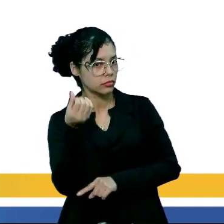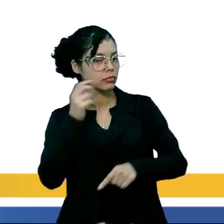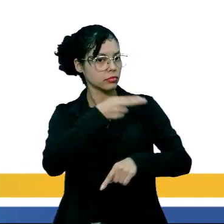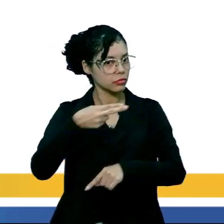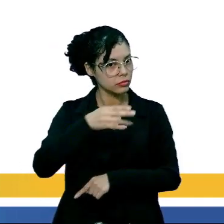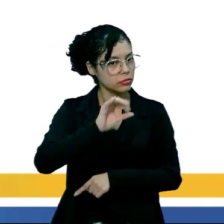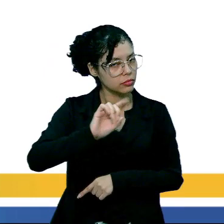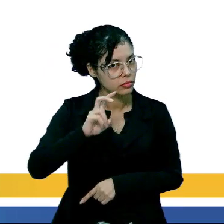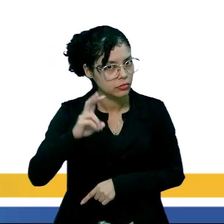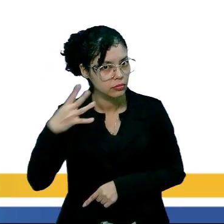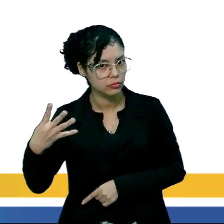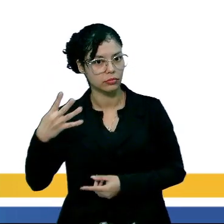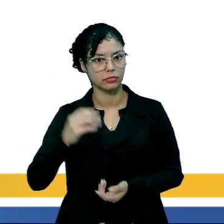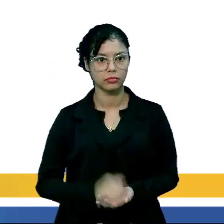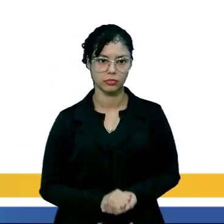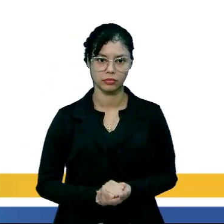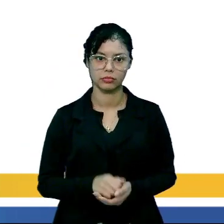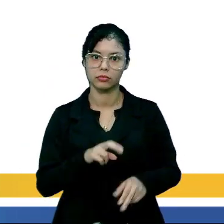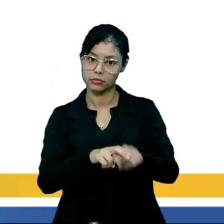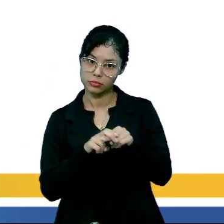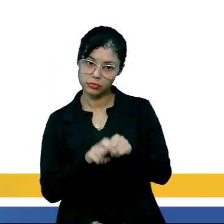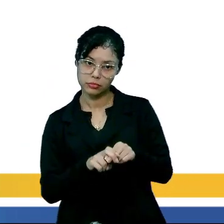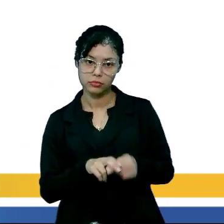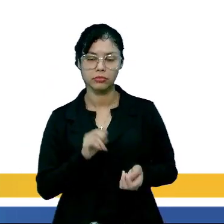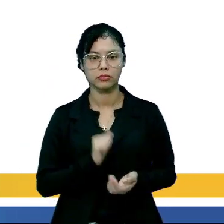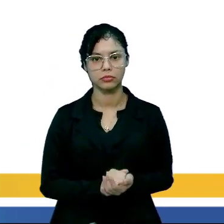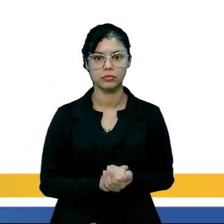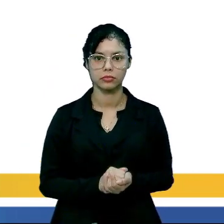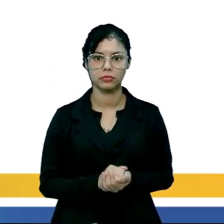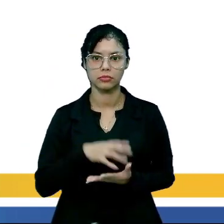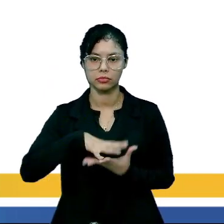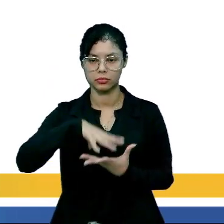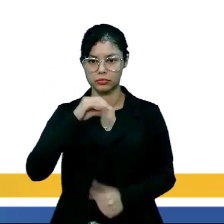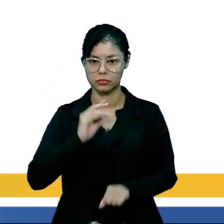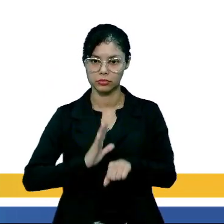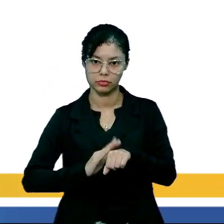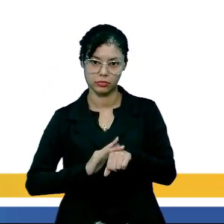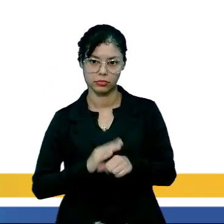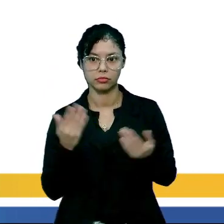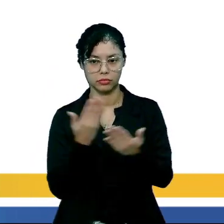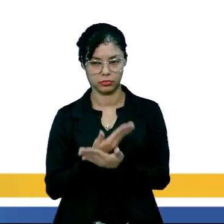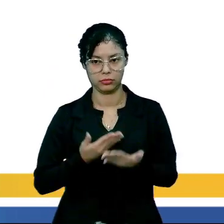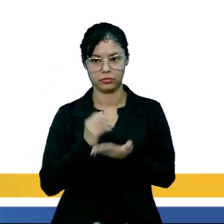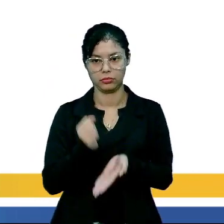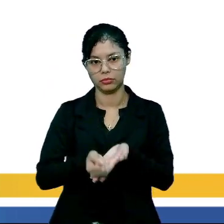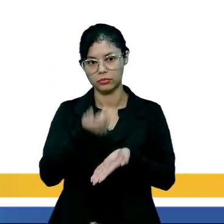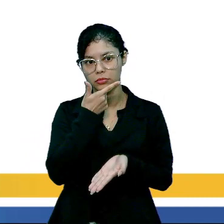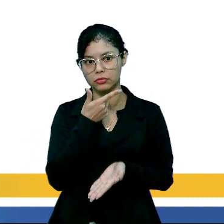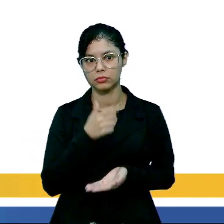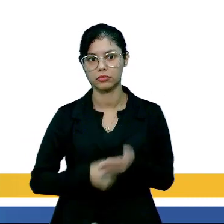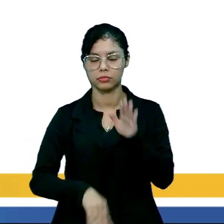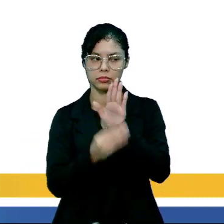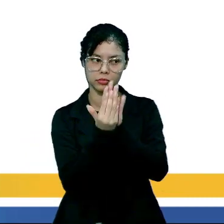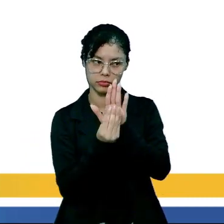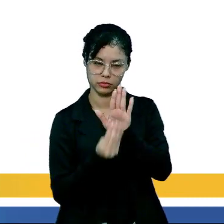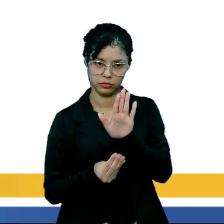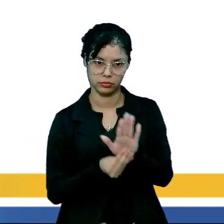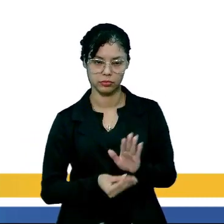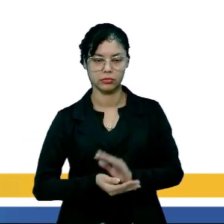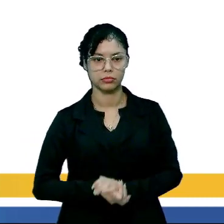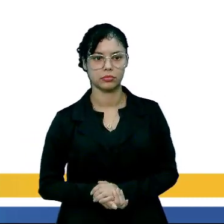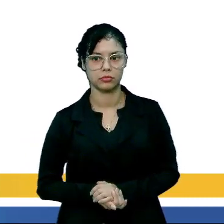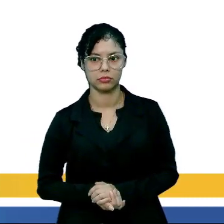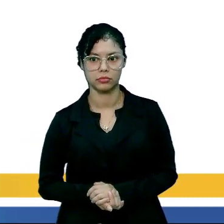a 0,54. Portanto, a probabilidade de um paciente curado ter sido